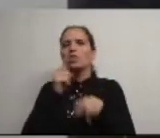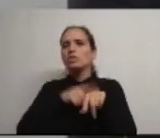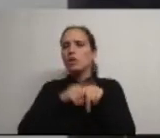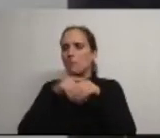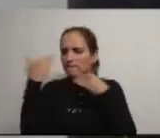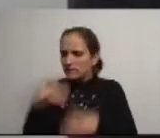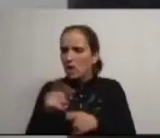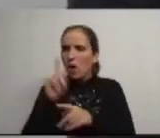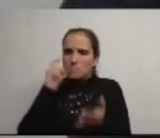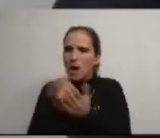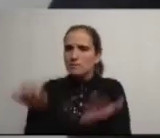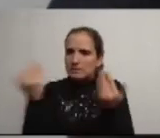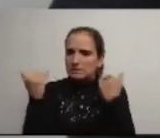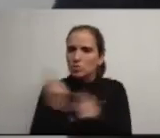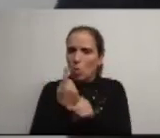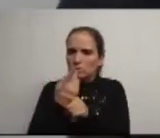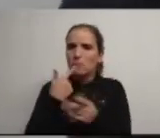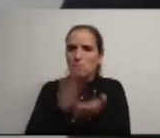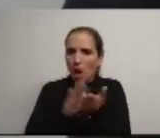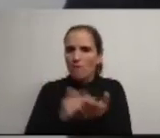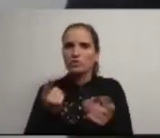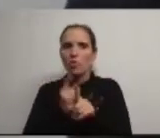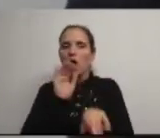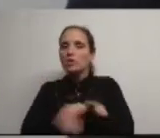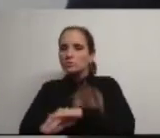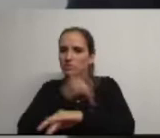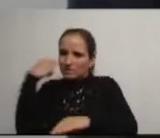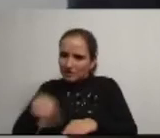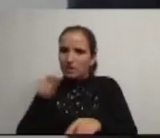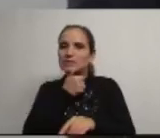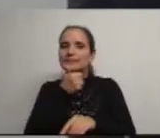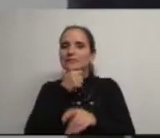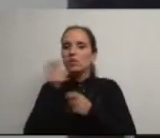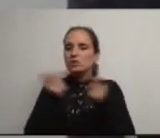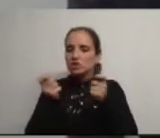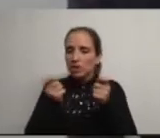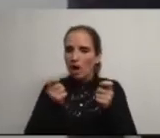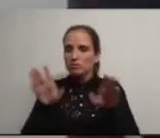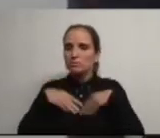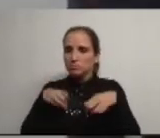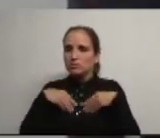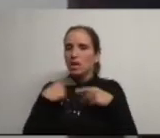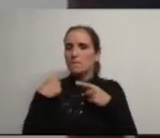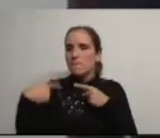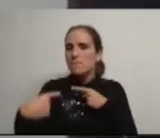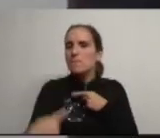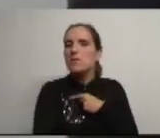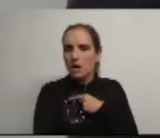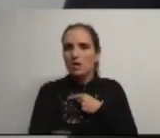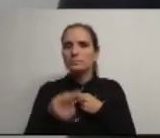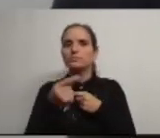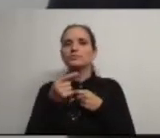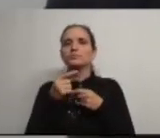exija elementos de apreciação e que se corresponsabilize conscientemente nas decisões de gestão que são assumidas diariamente pelos diversos atores da vida